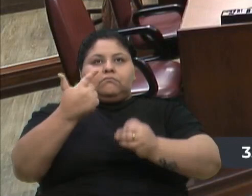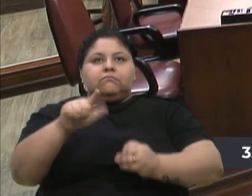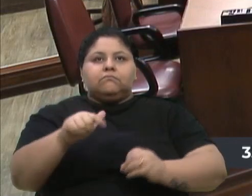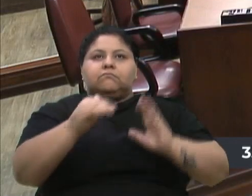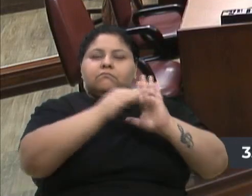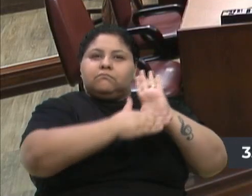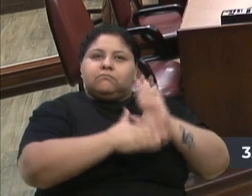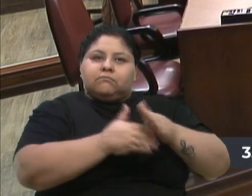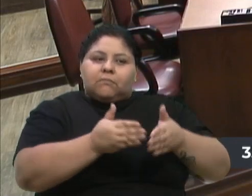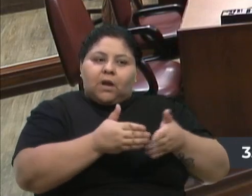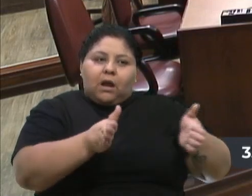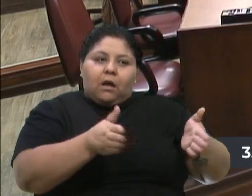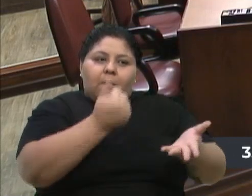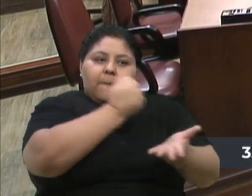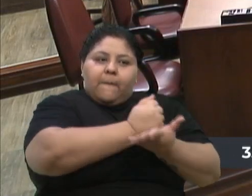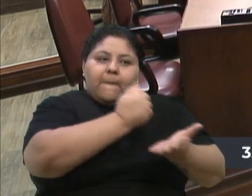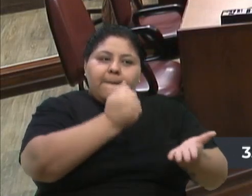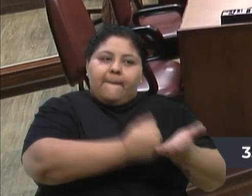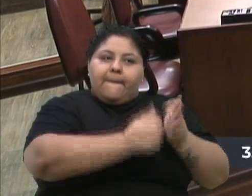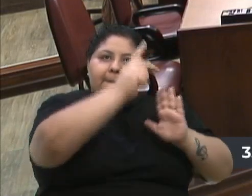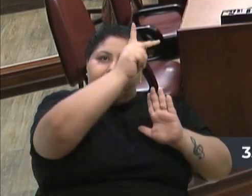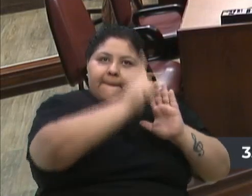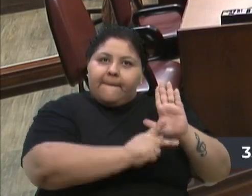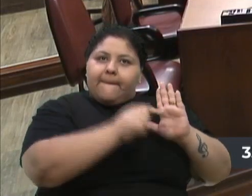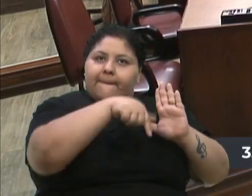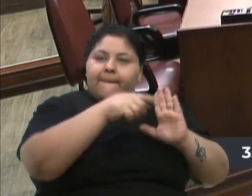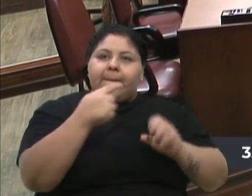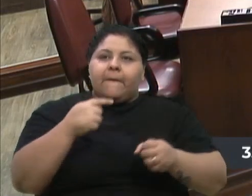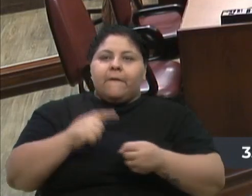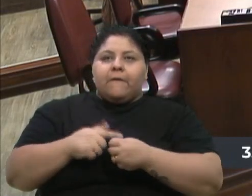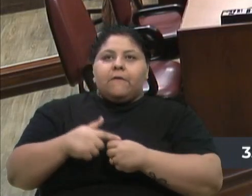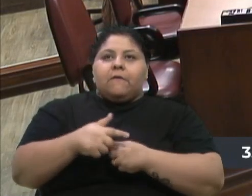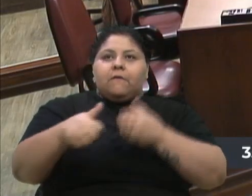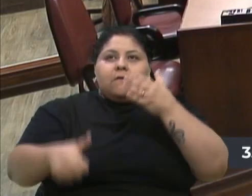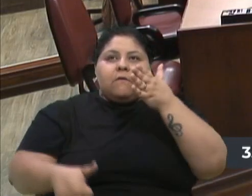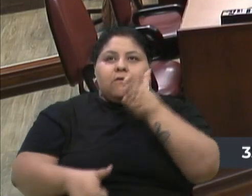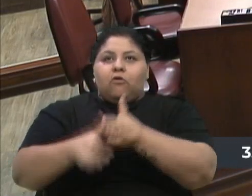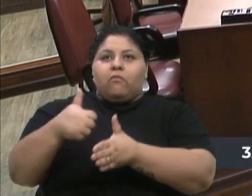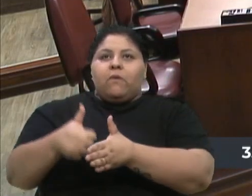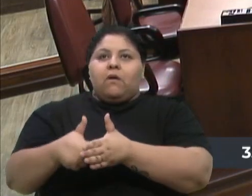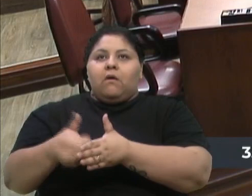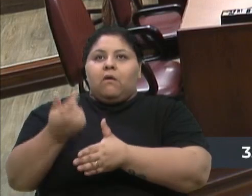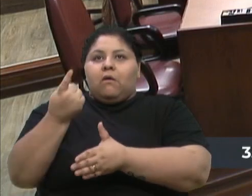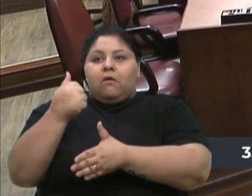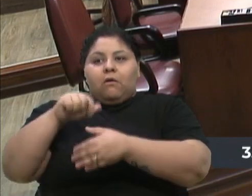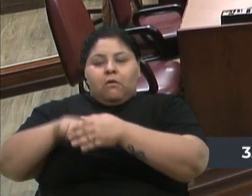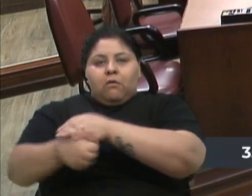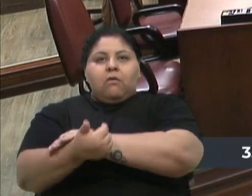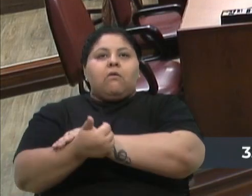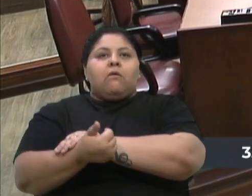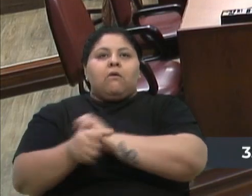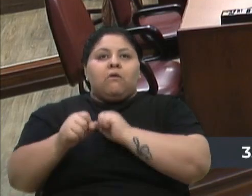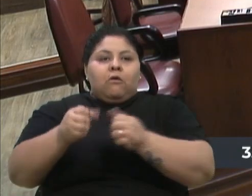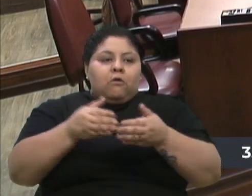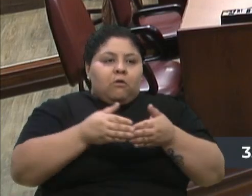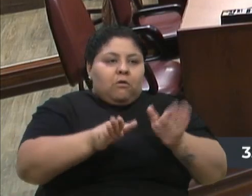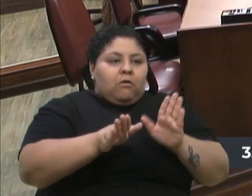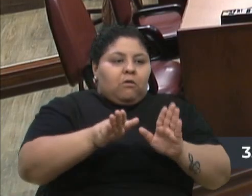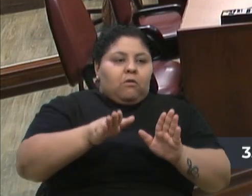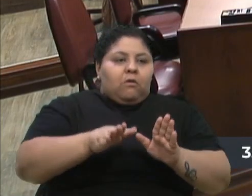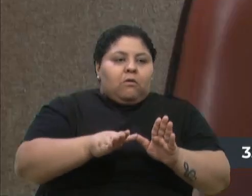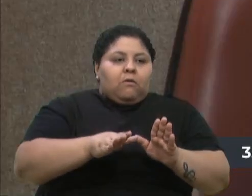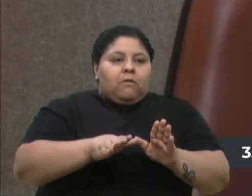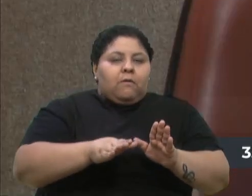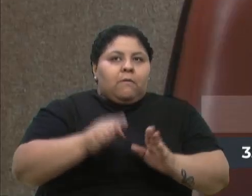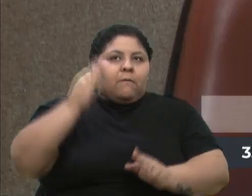concurso de projetos na cidade, e o melhor projeto ser remunerado. Poderia abrir para os universitários, para as